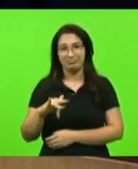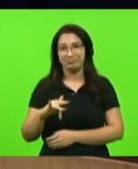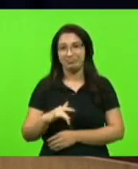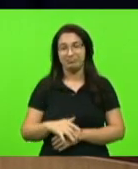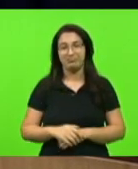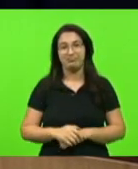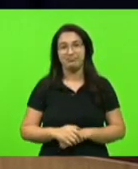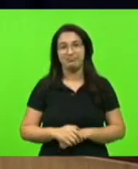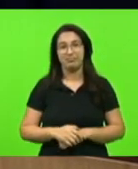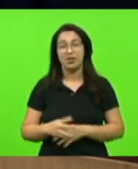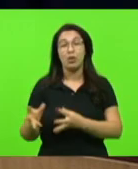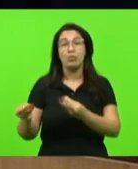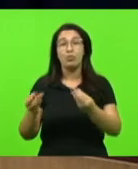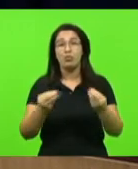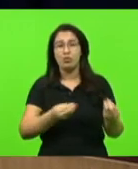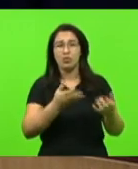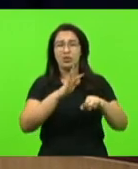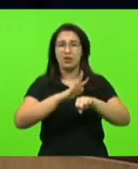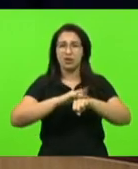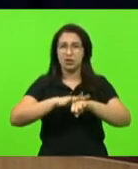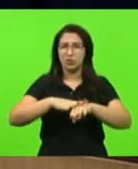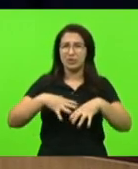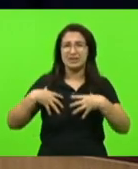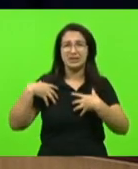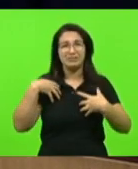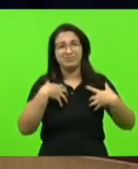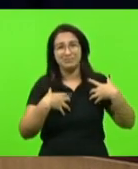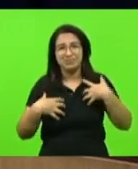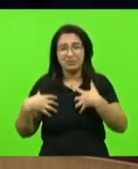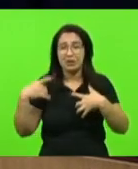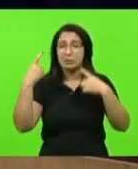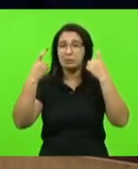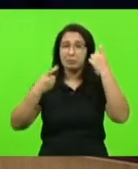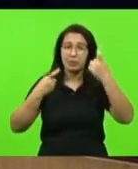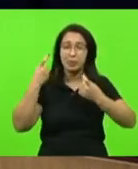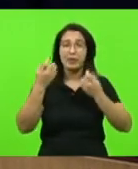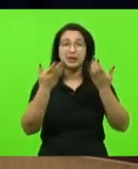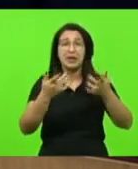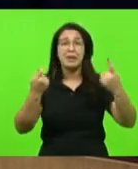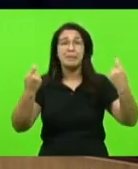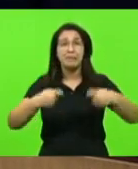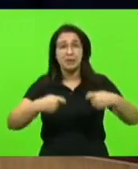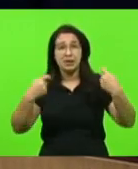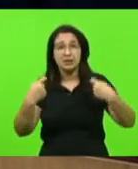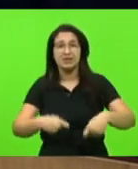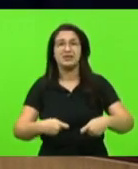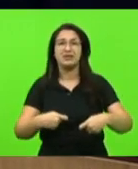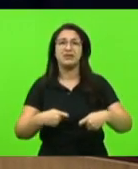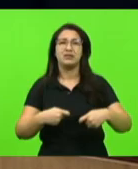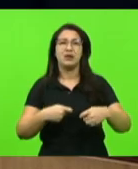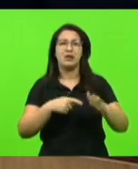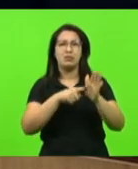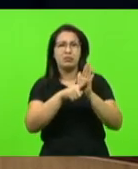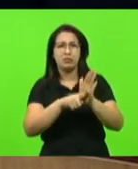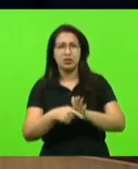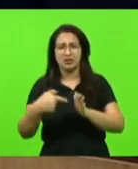angústia de pacientes que precisam ver a questão do diagnóstico,